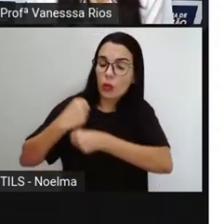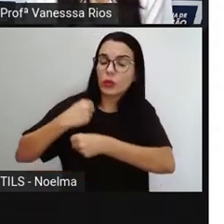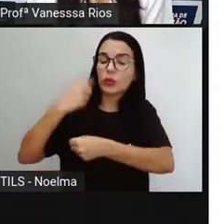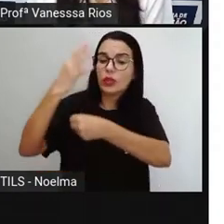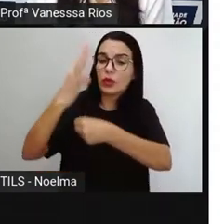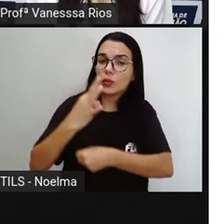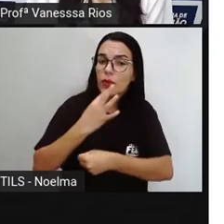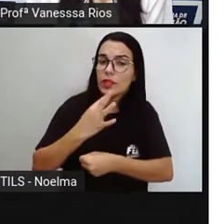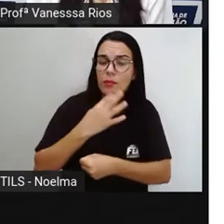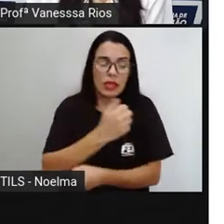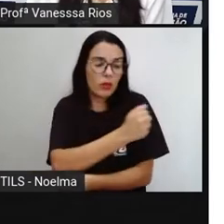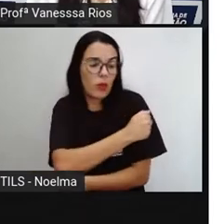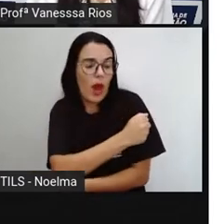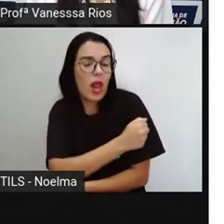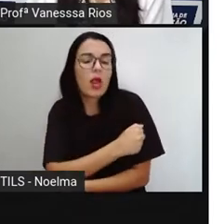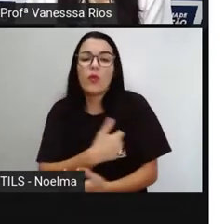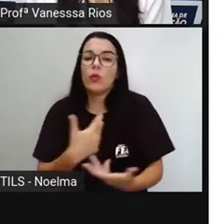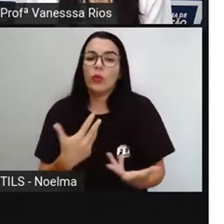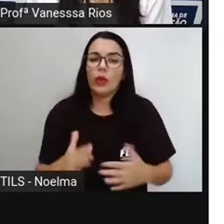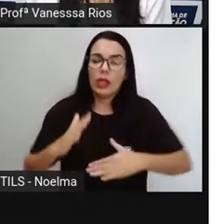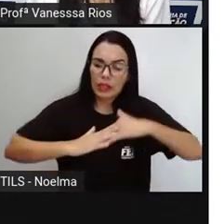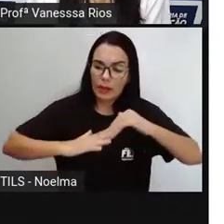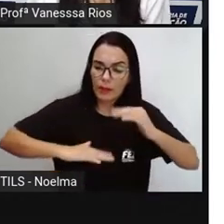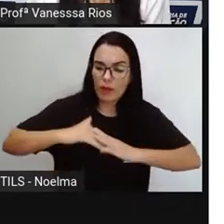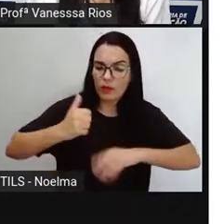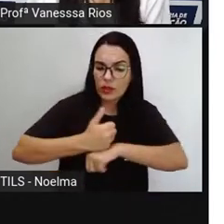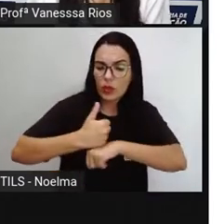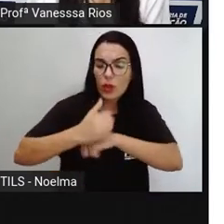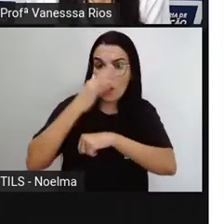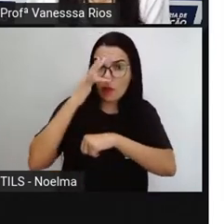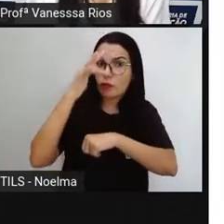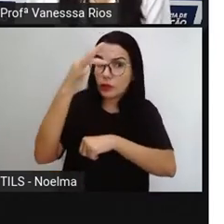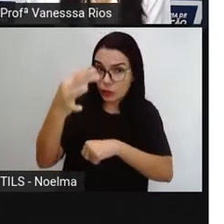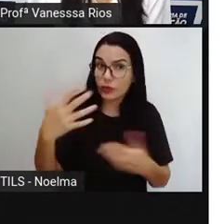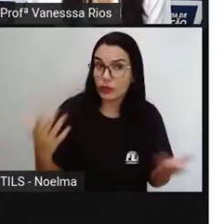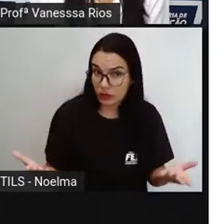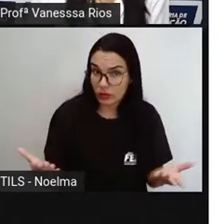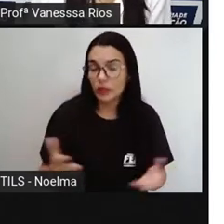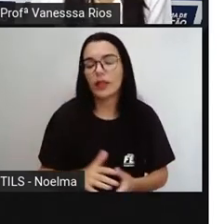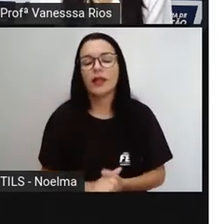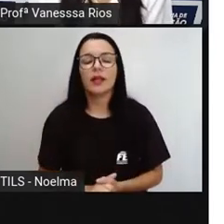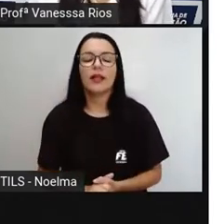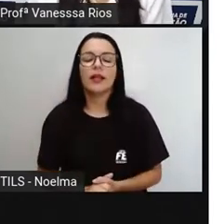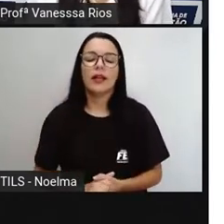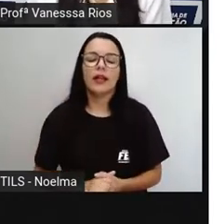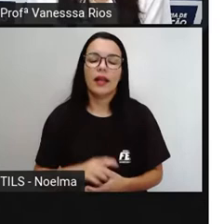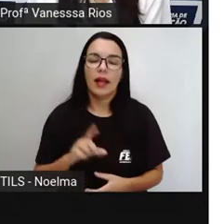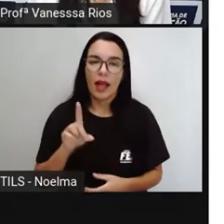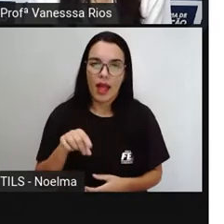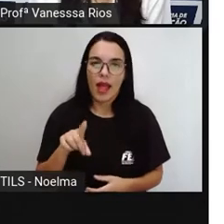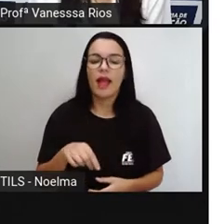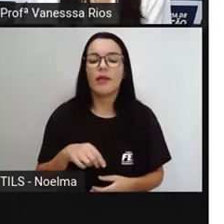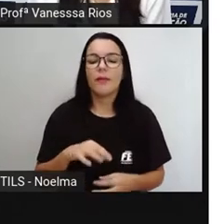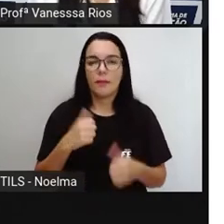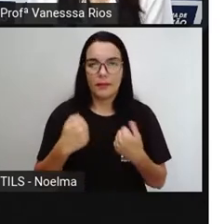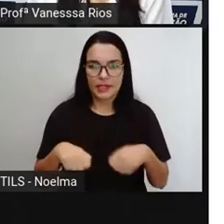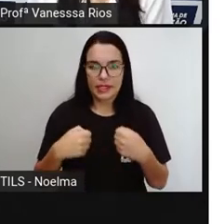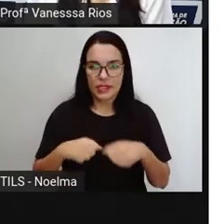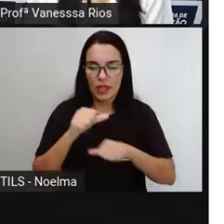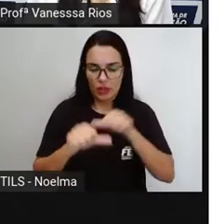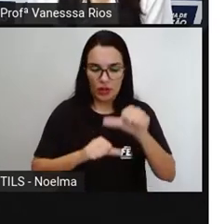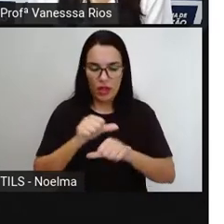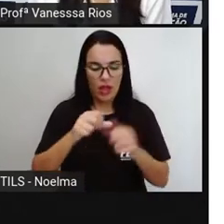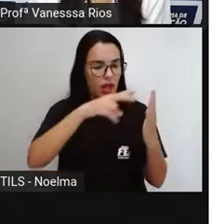de estudante, para a construção de profissional, de qualquer pessoa? Pois é, então a gente se torna leitor e a gente